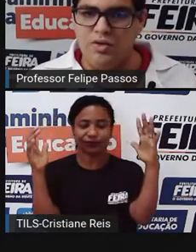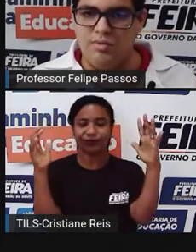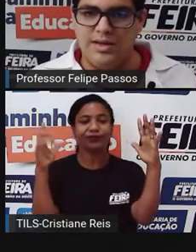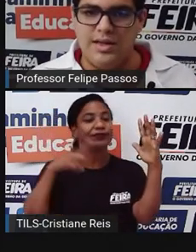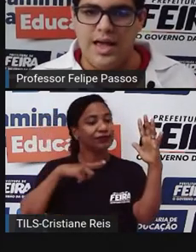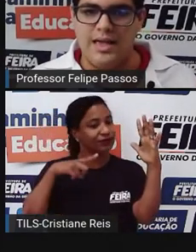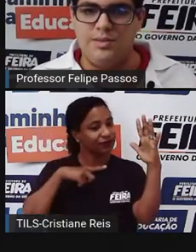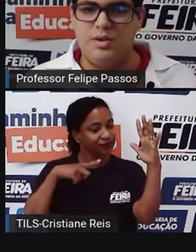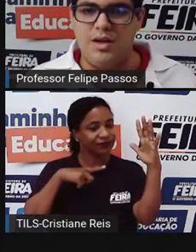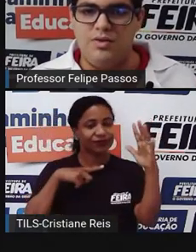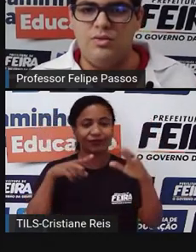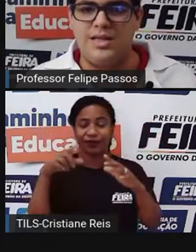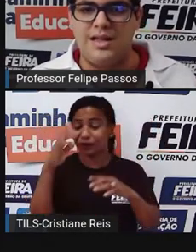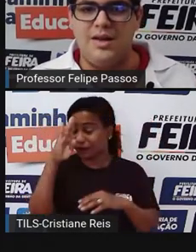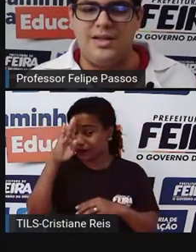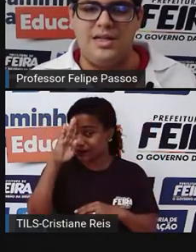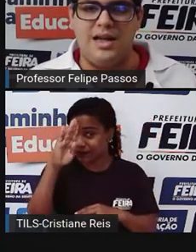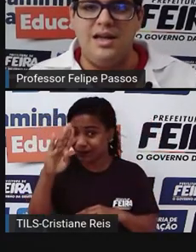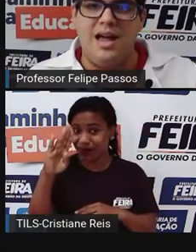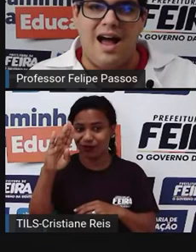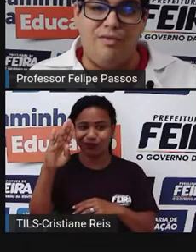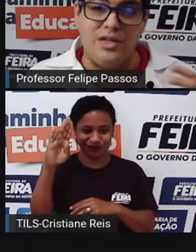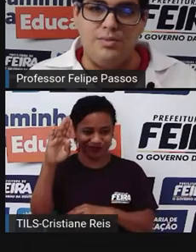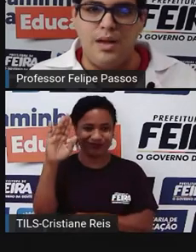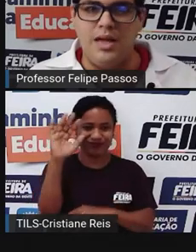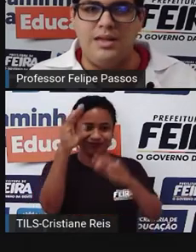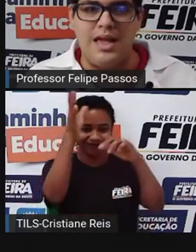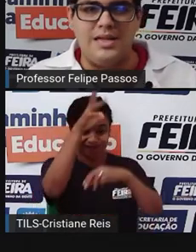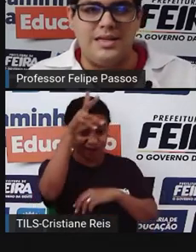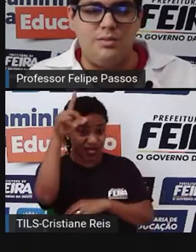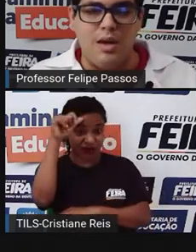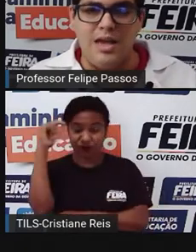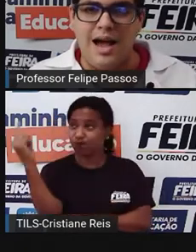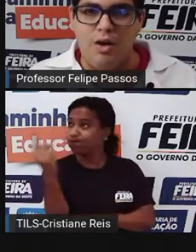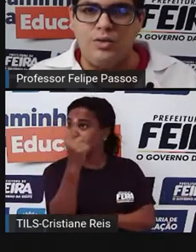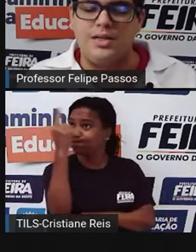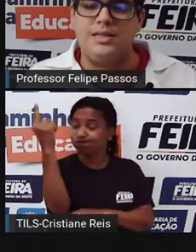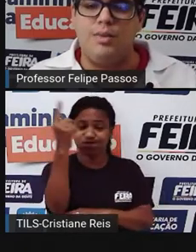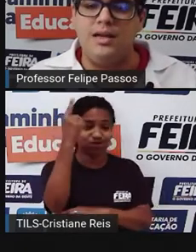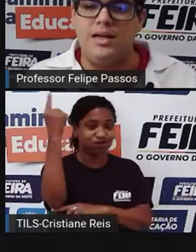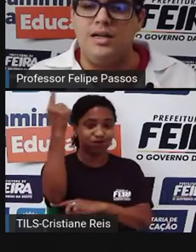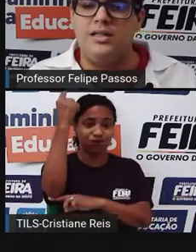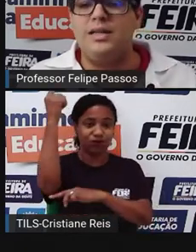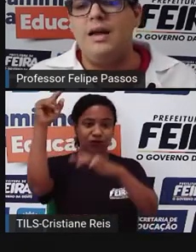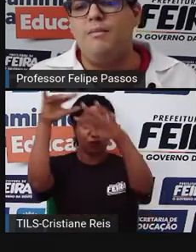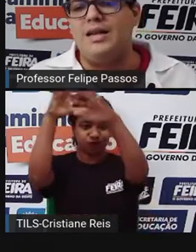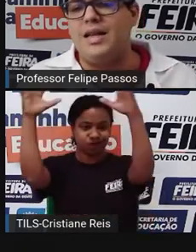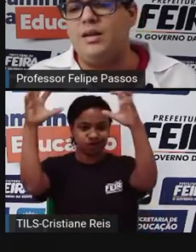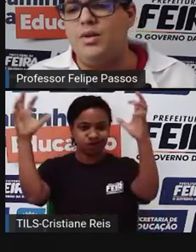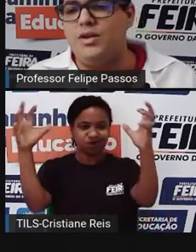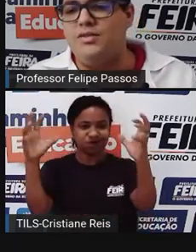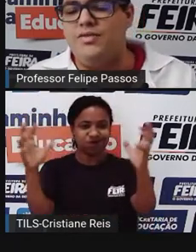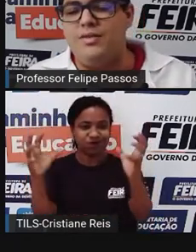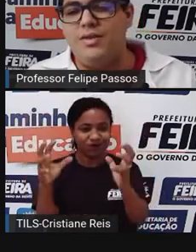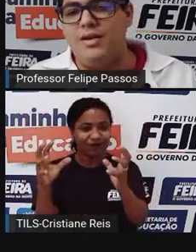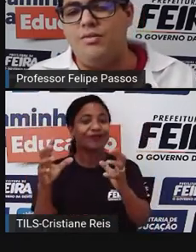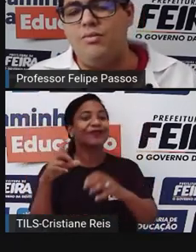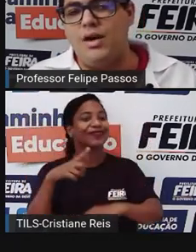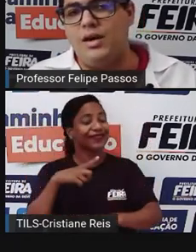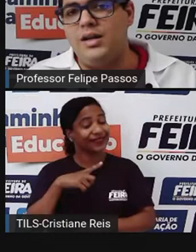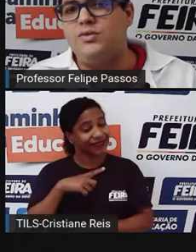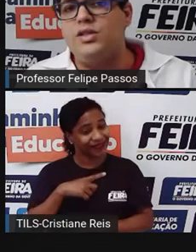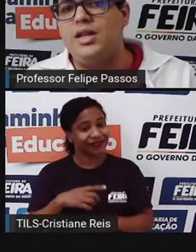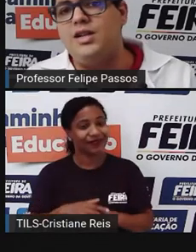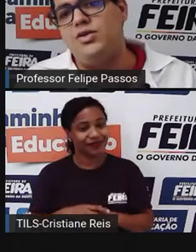parte do bioma. É esse primeiro cenário aqui. Árvores bem densas, bem altas, bem grandes, mas tem também uma